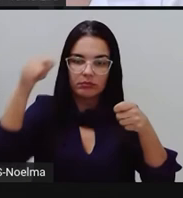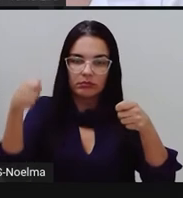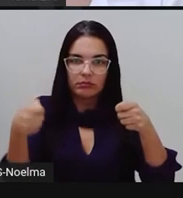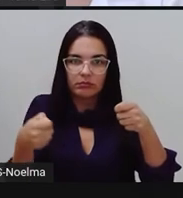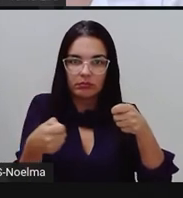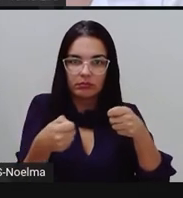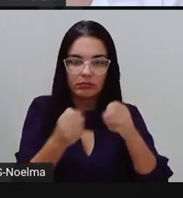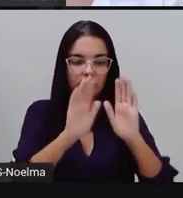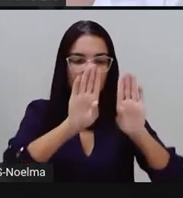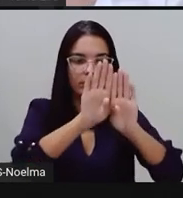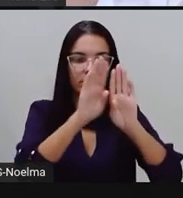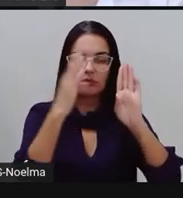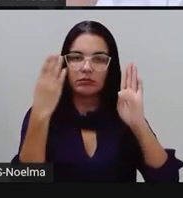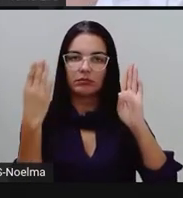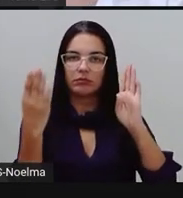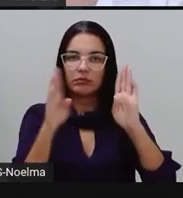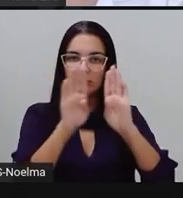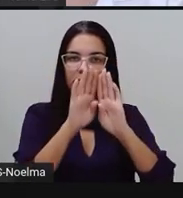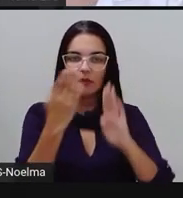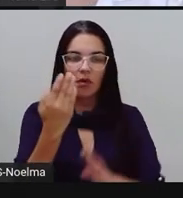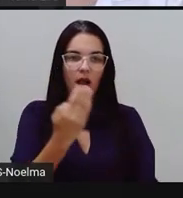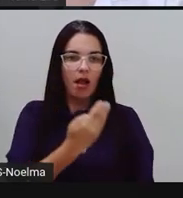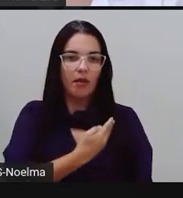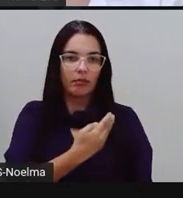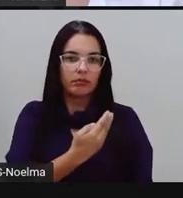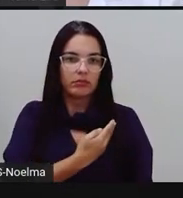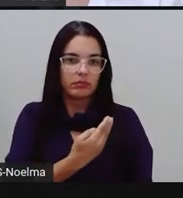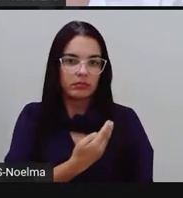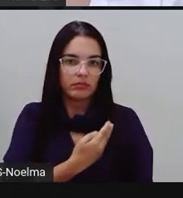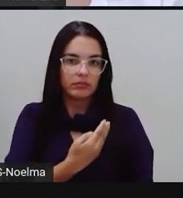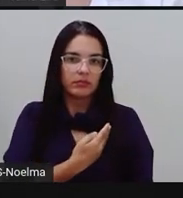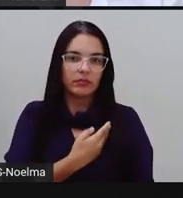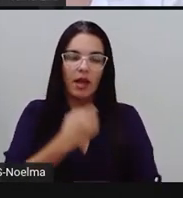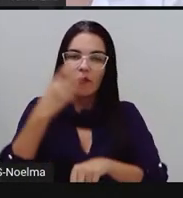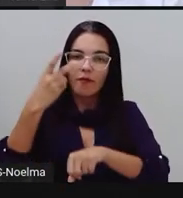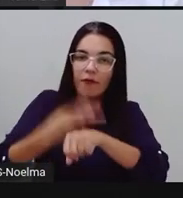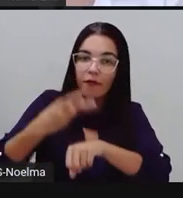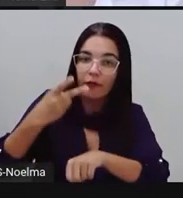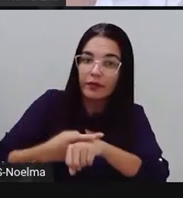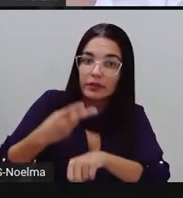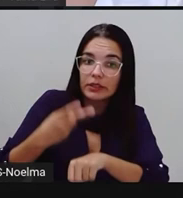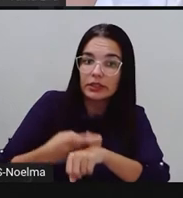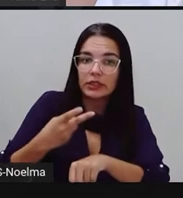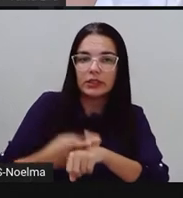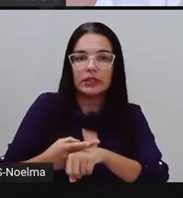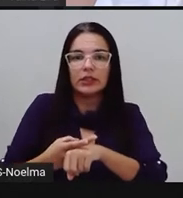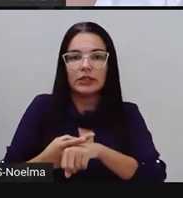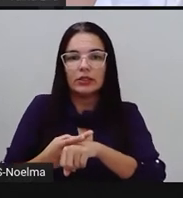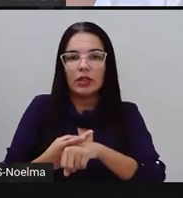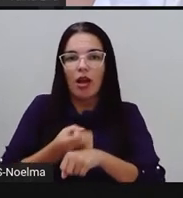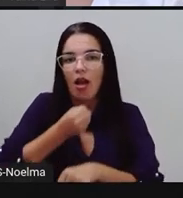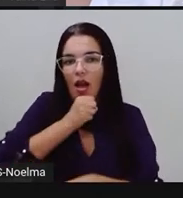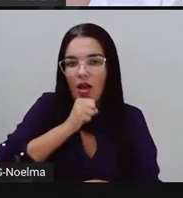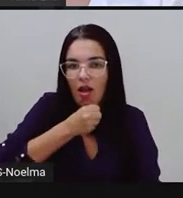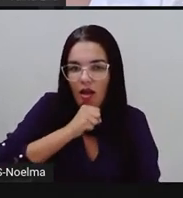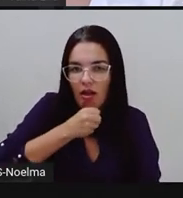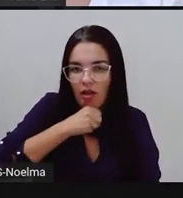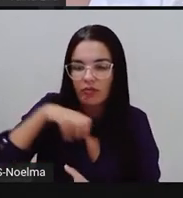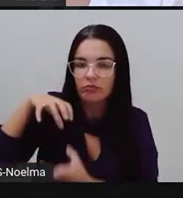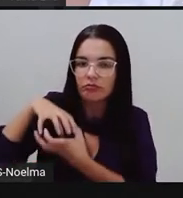ARMÁRIO. AMIGO. VIDRO. IDOSO.